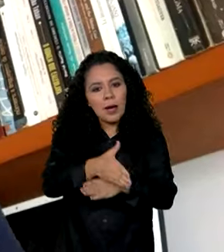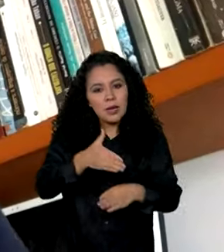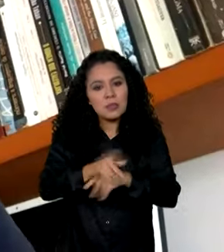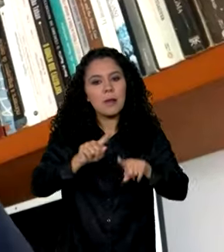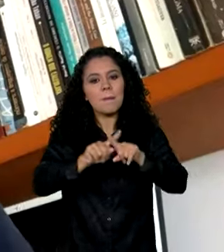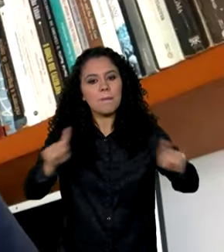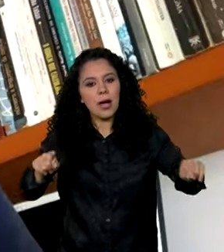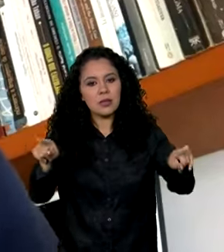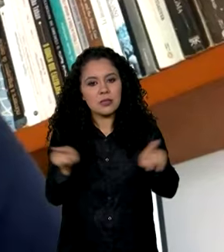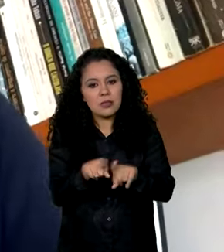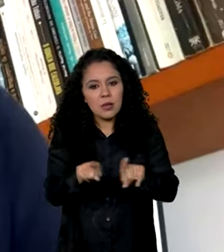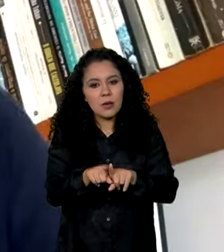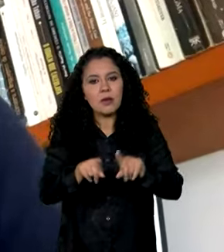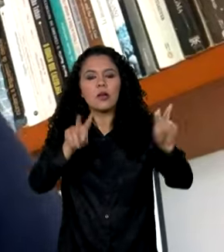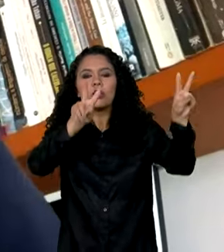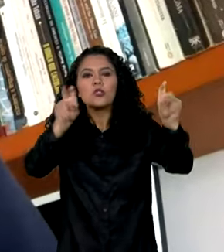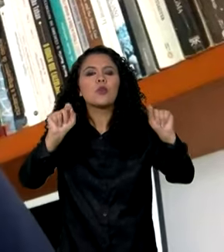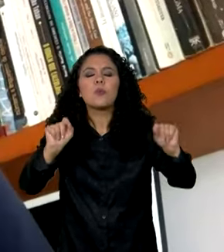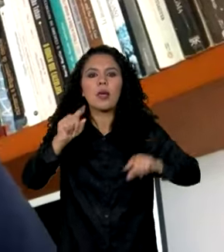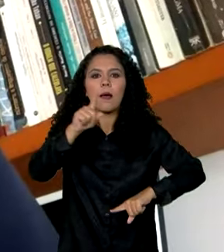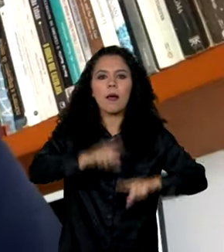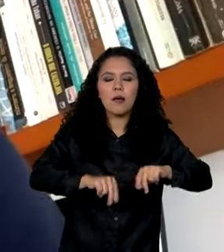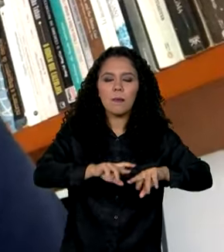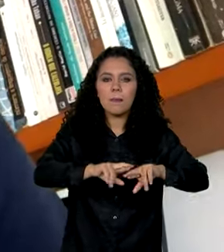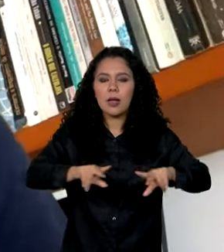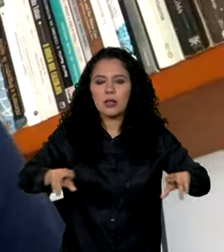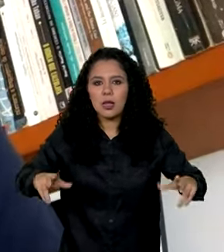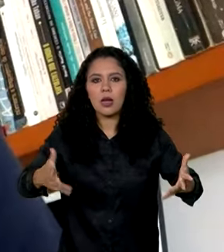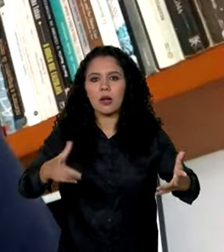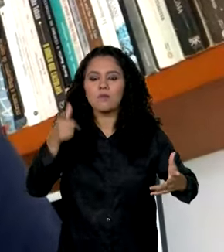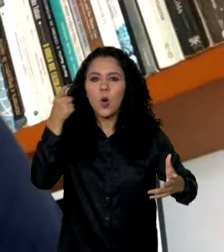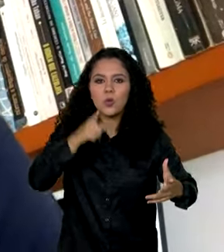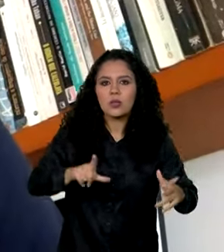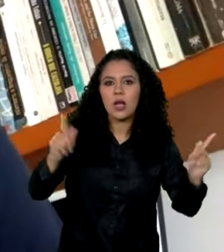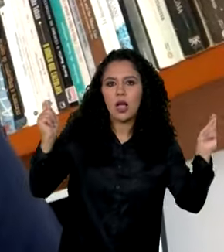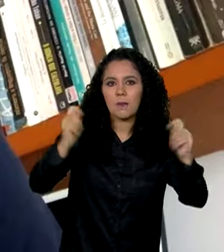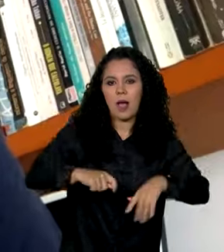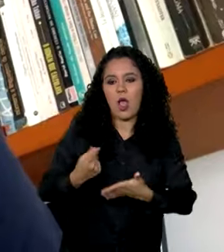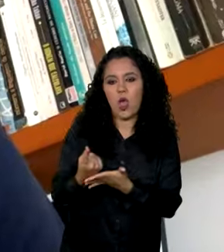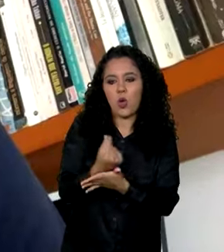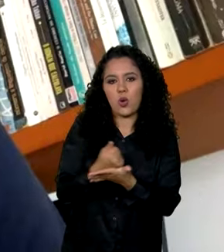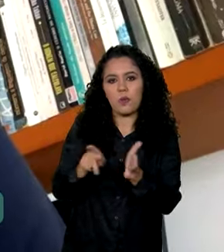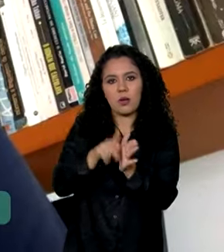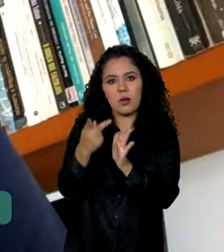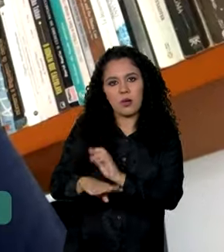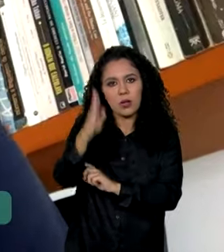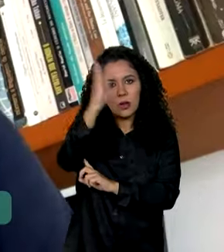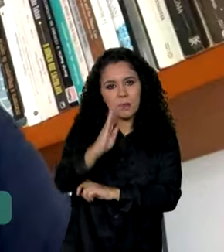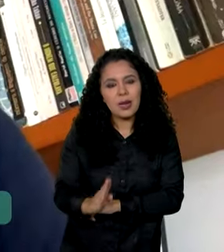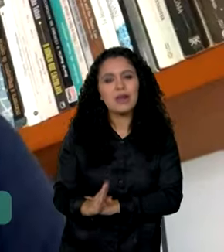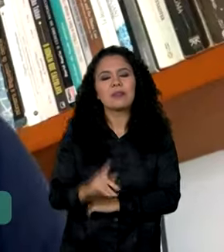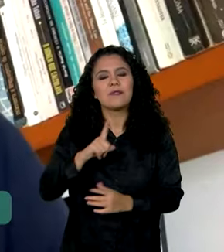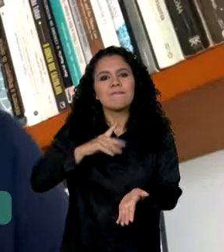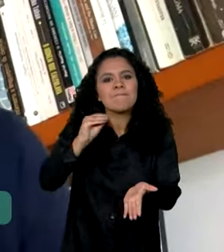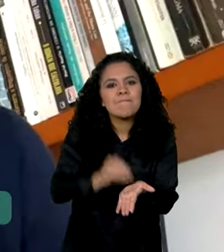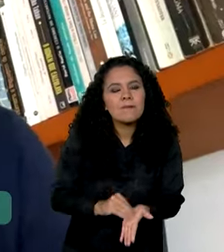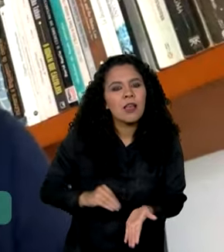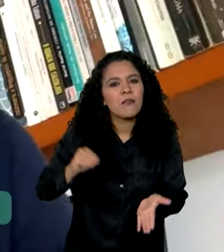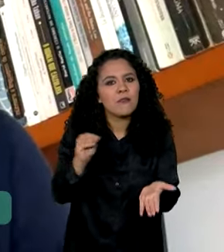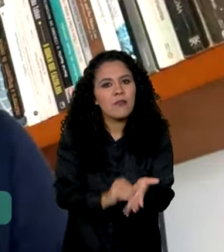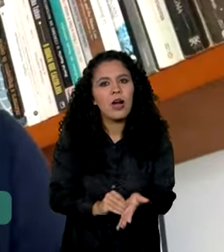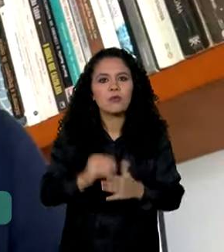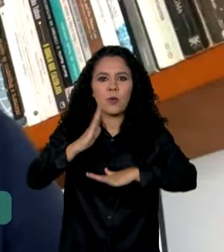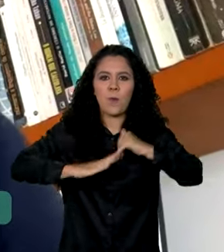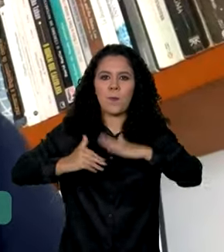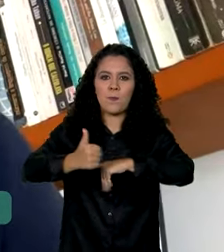entende de forma muito material, na capacidade econômica do país. E o Brasil é muito carente desses